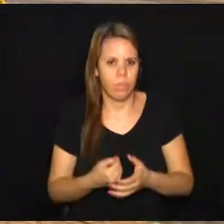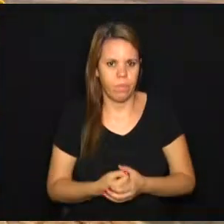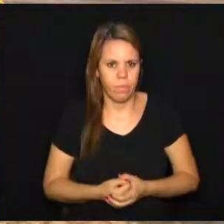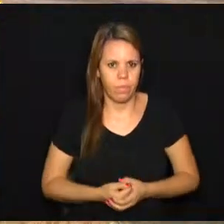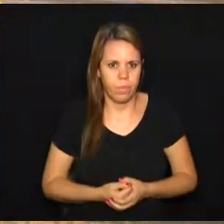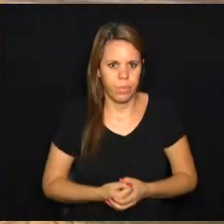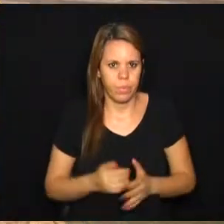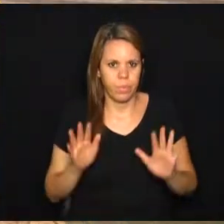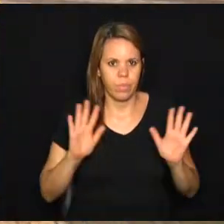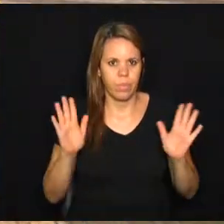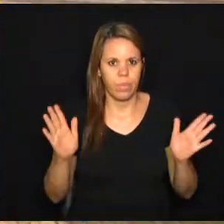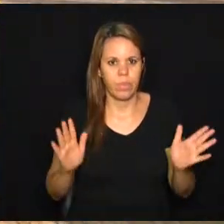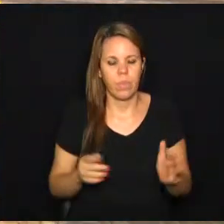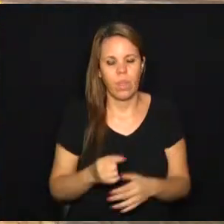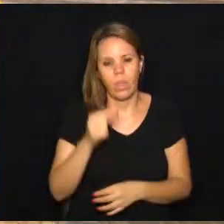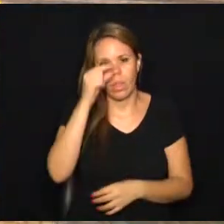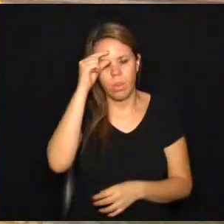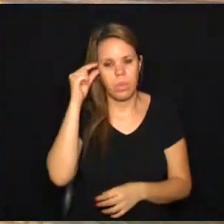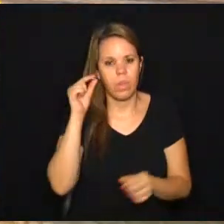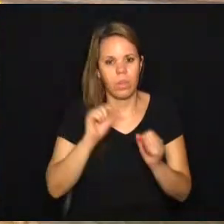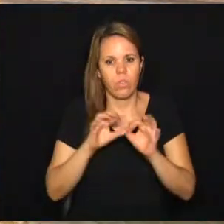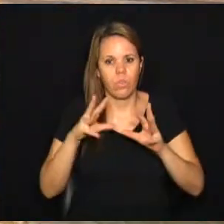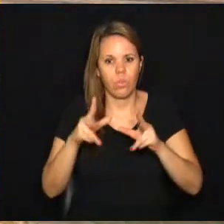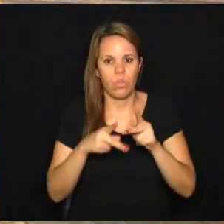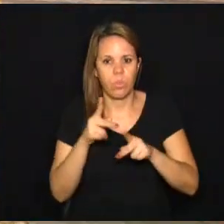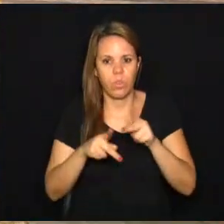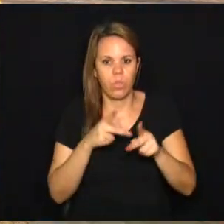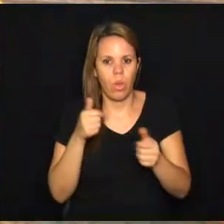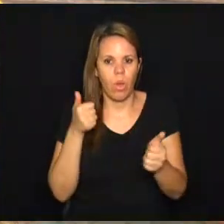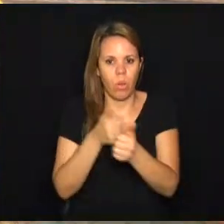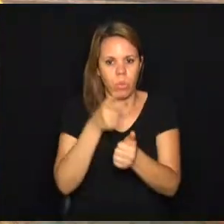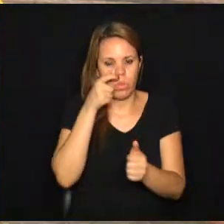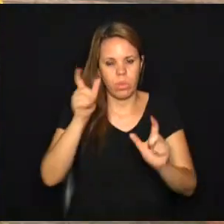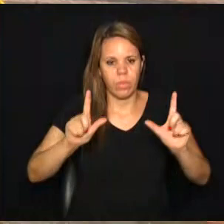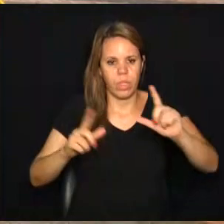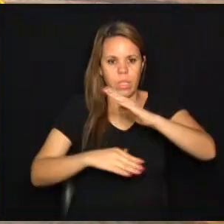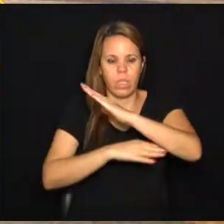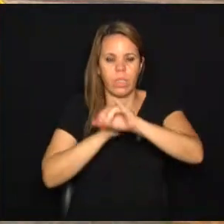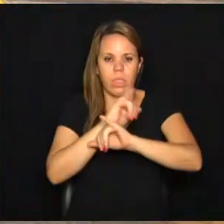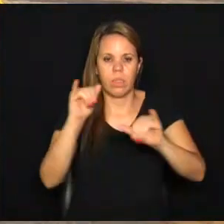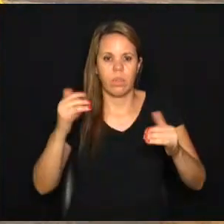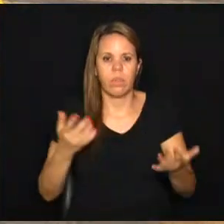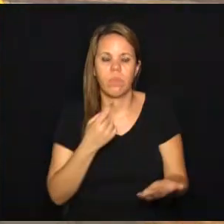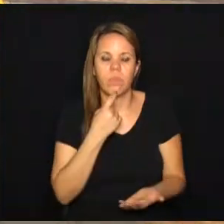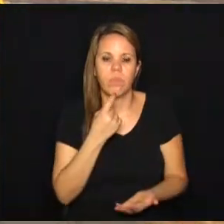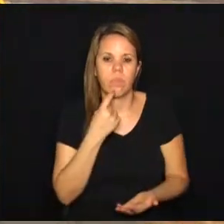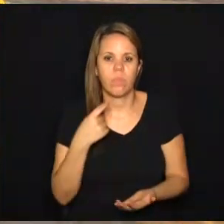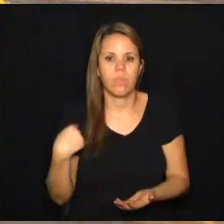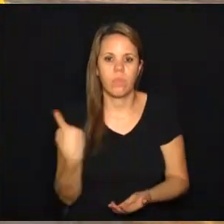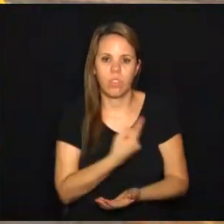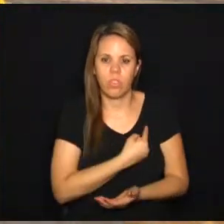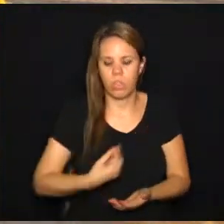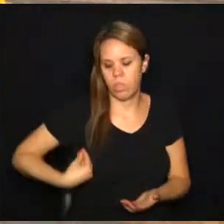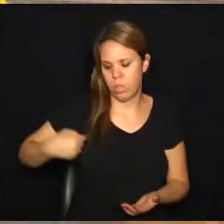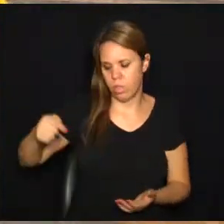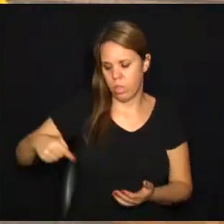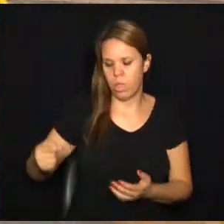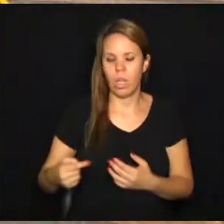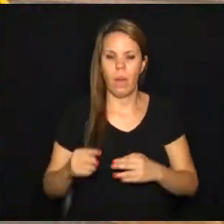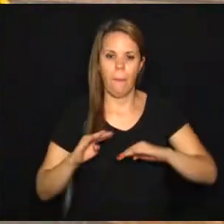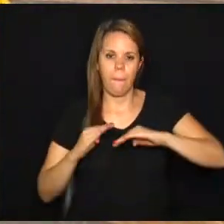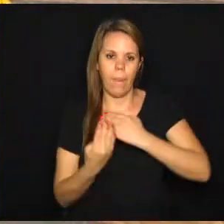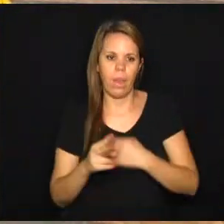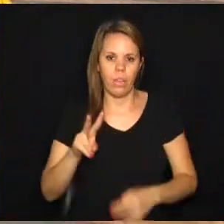Olá, Gabriel Castro. Boa tarde para você. Boa tarde para todo mundo que nos acompanha pela TV Câmara Campinas. Pois é, nós estamos aqui na Vila